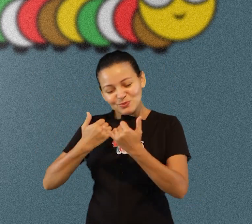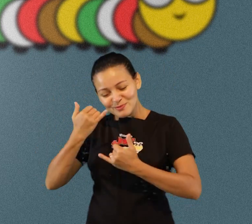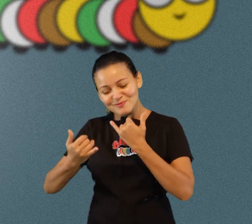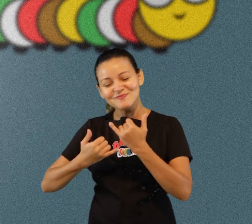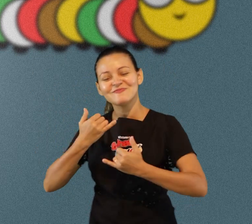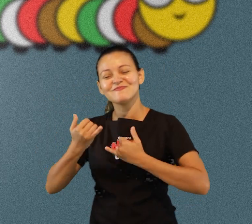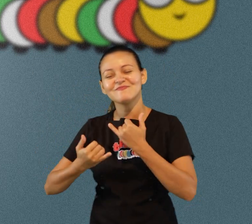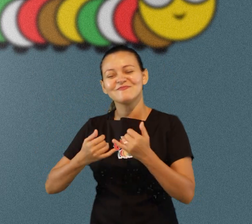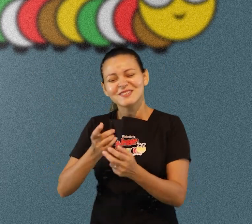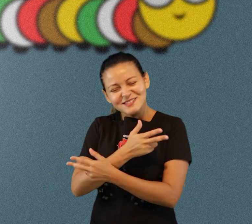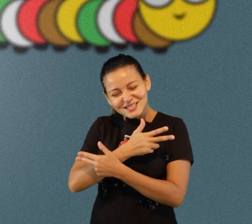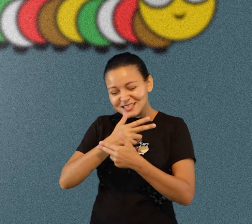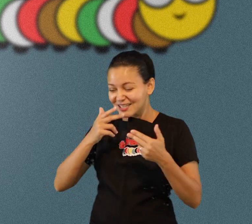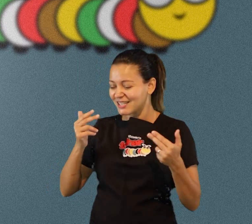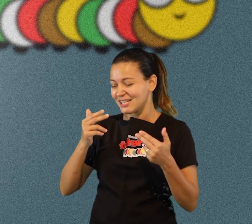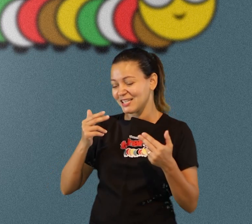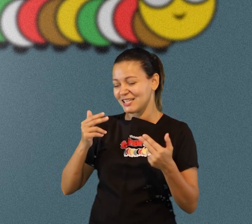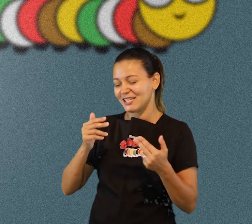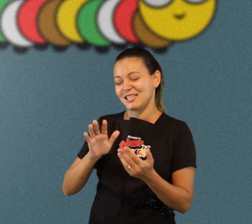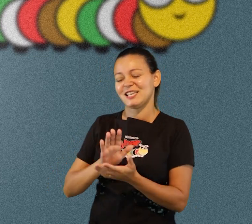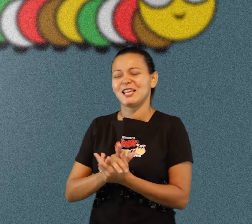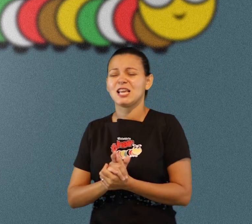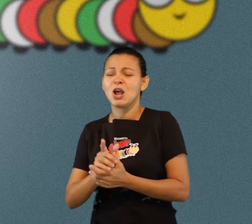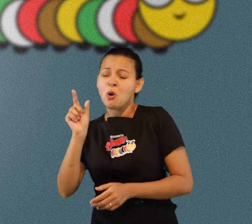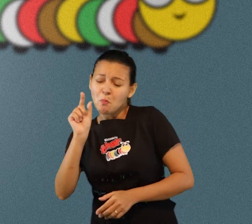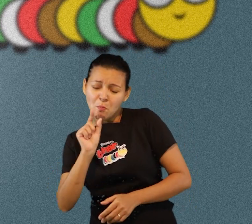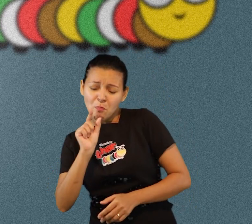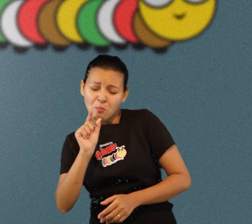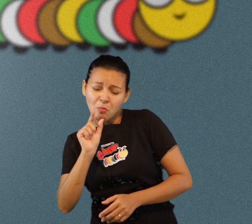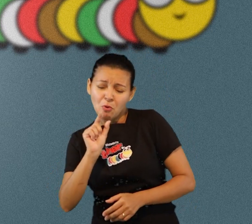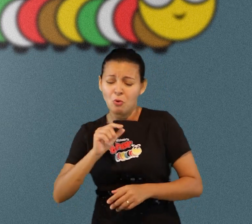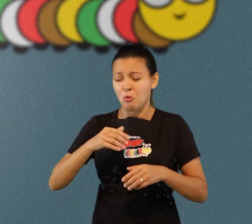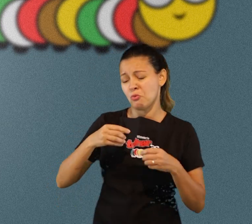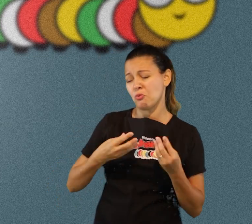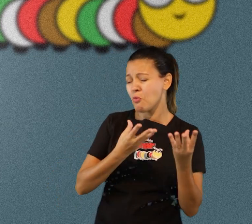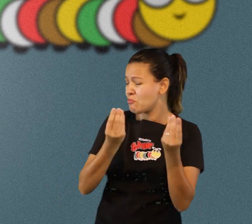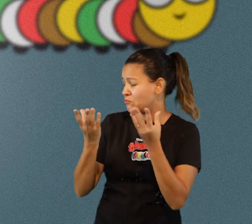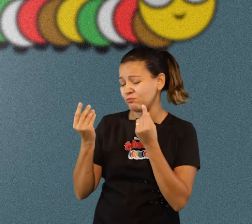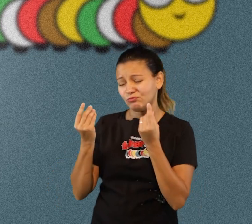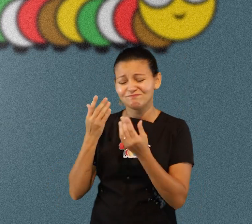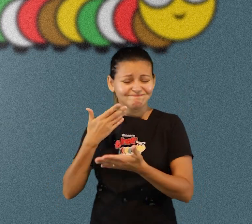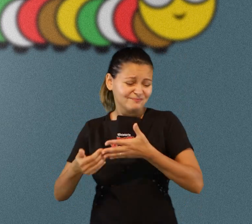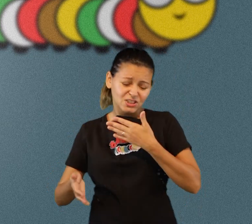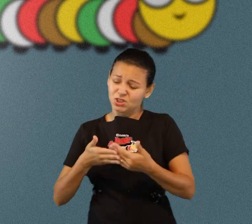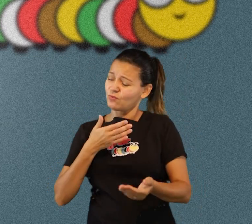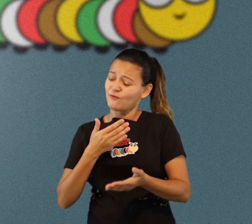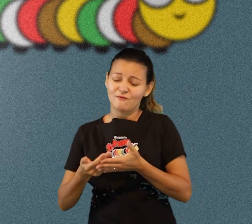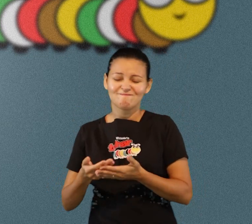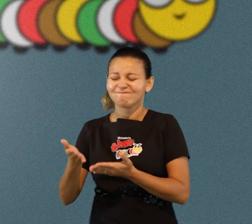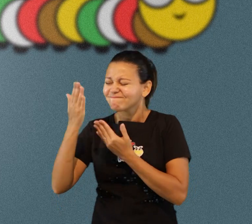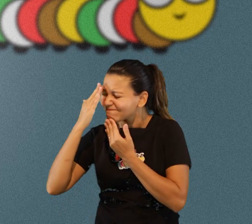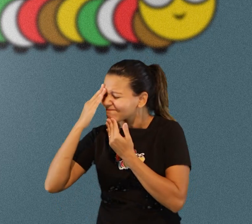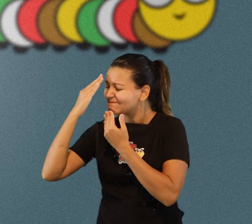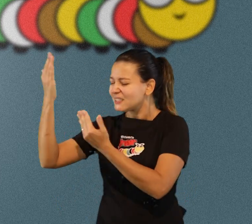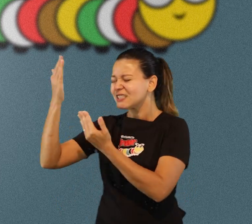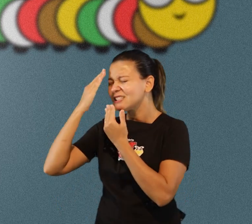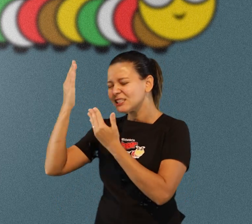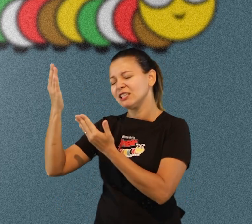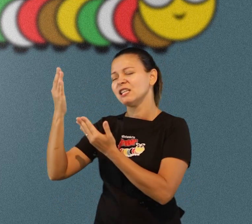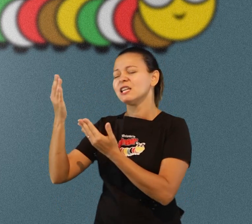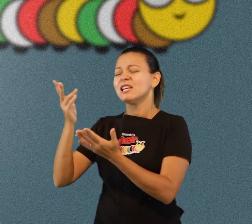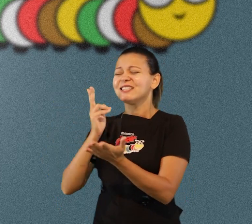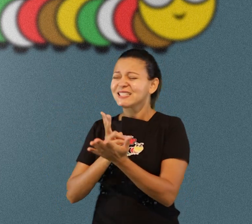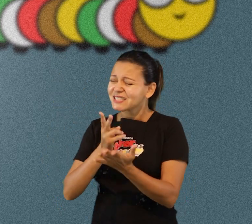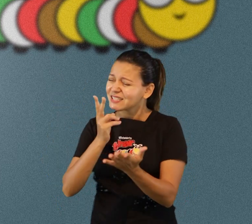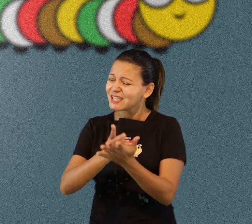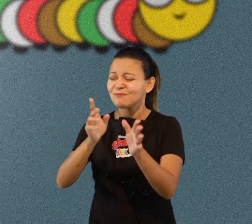agradecido pela vida agradecido pelos brinquedos que eu tenho mesmo se for pouco agradecido